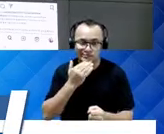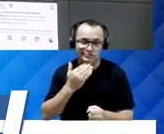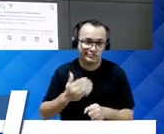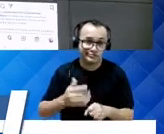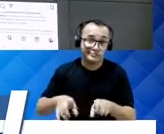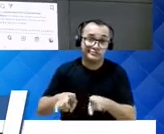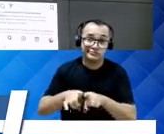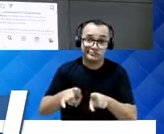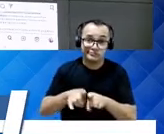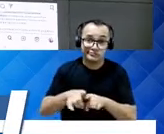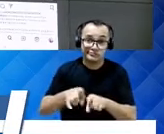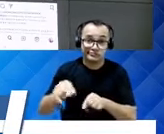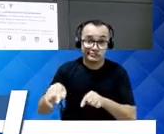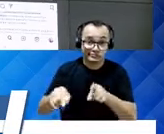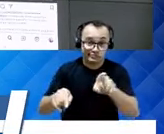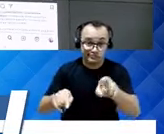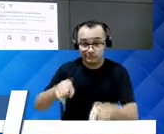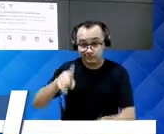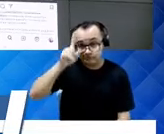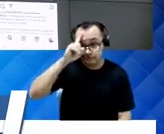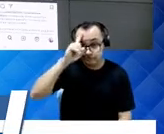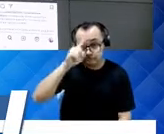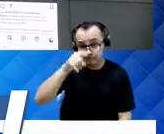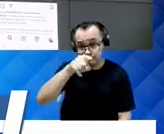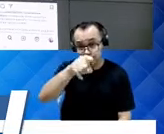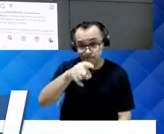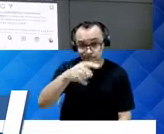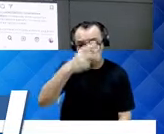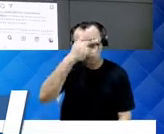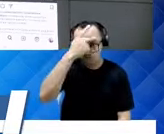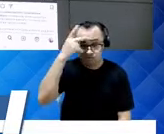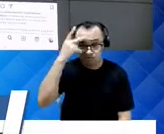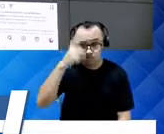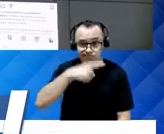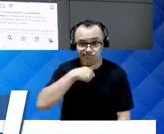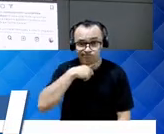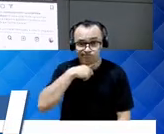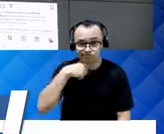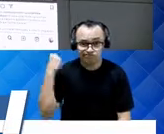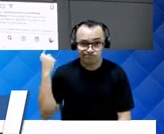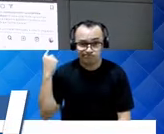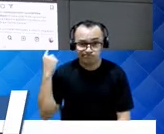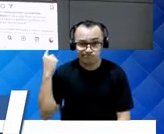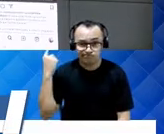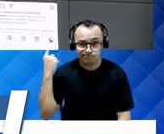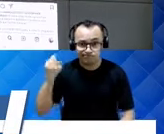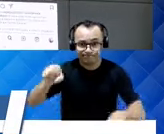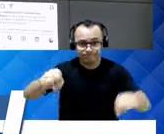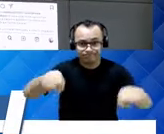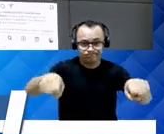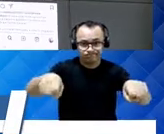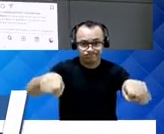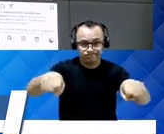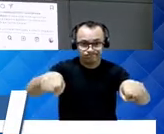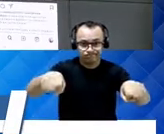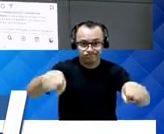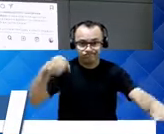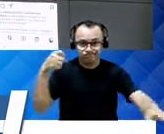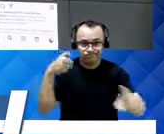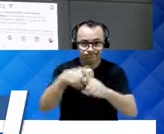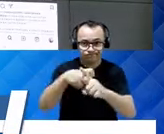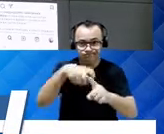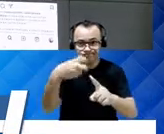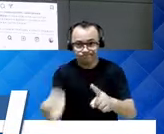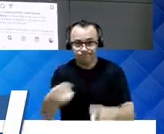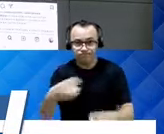nesse dia aí nós tivemos uma perca de uma vida, de um motor ciclista que morreu lá nesse trecho